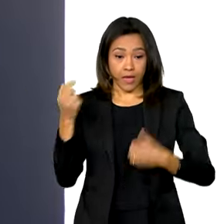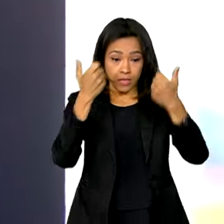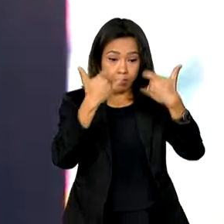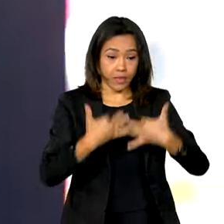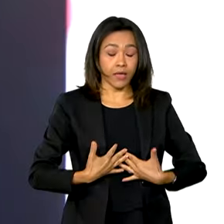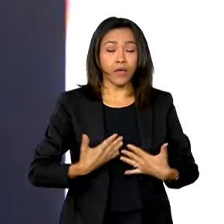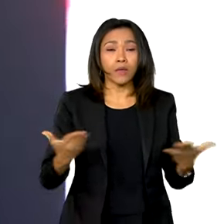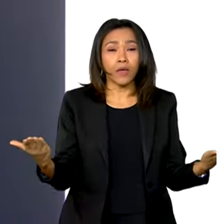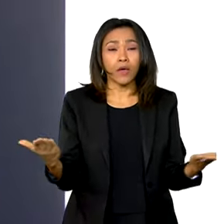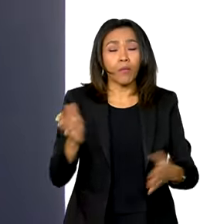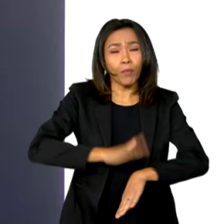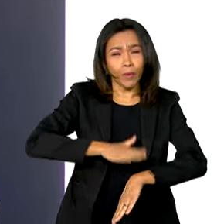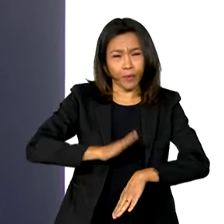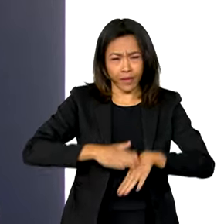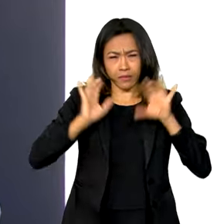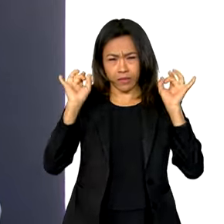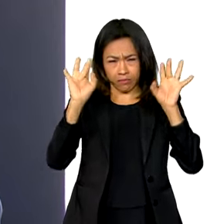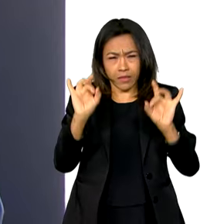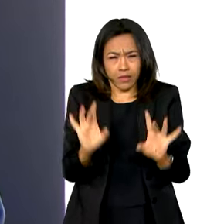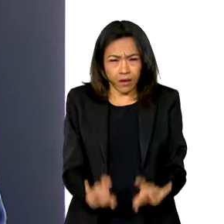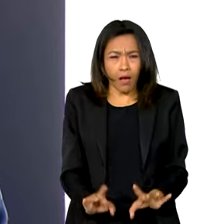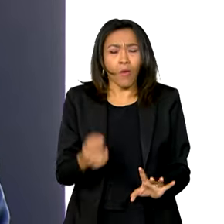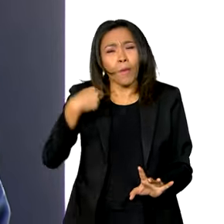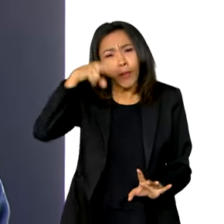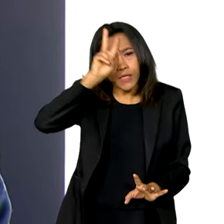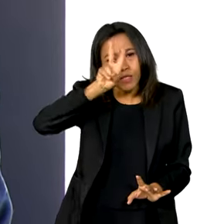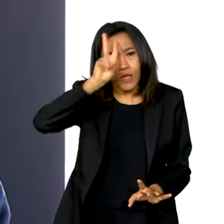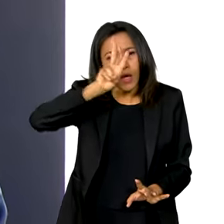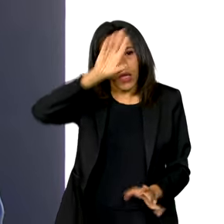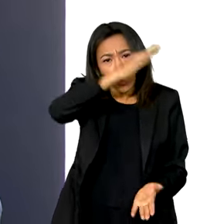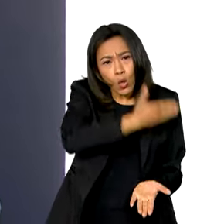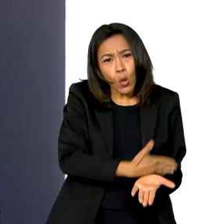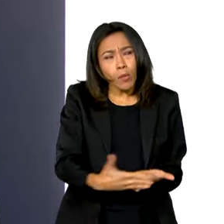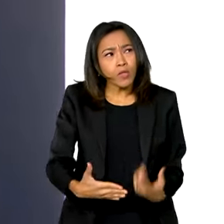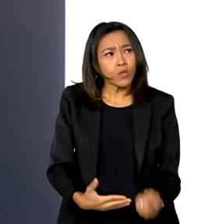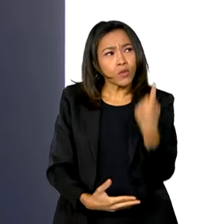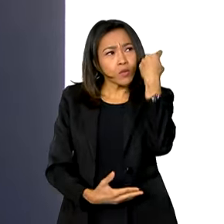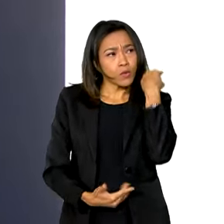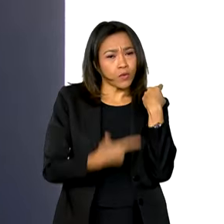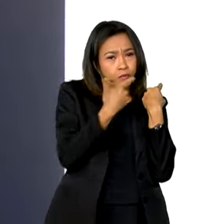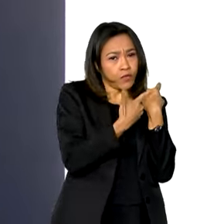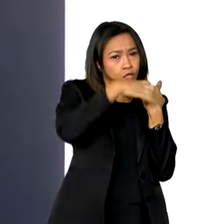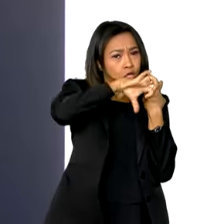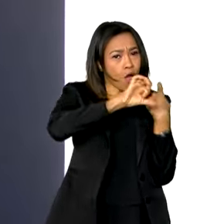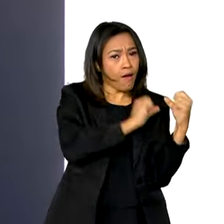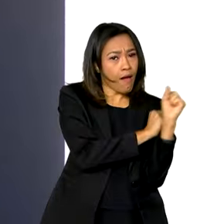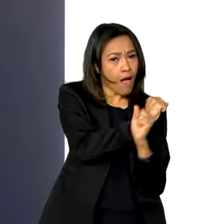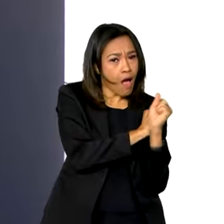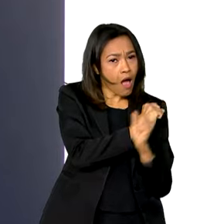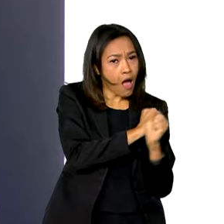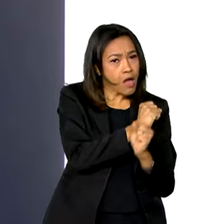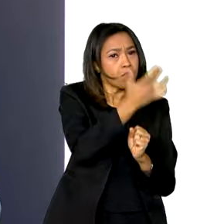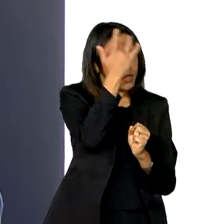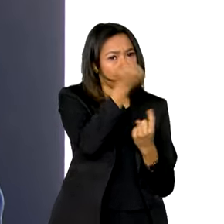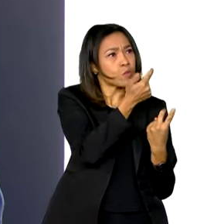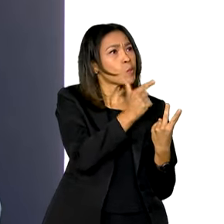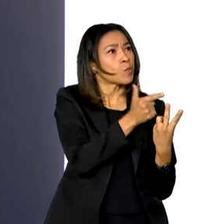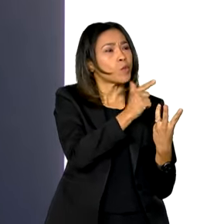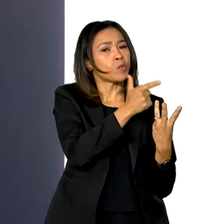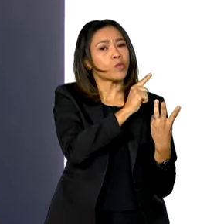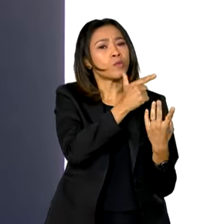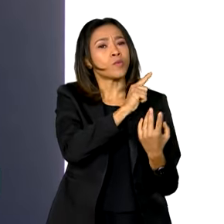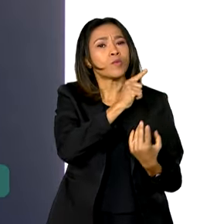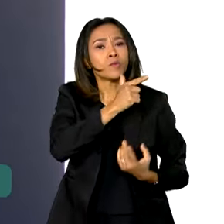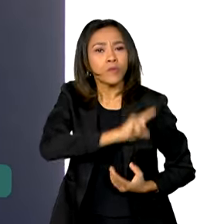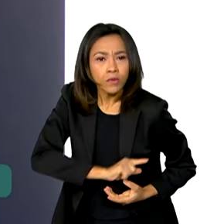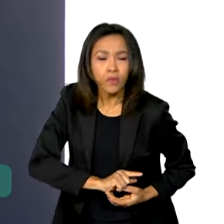nós, o movimento paralímpico. Foi uma história que começou há 29 anos, que teve muitos protagonistas e